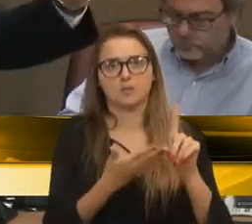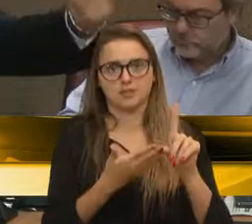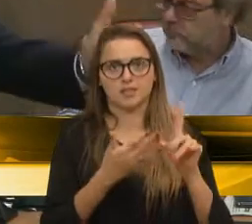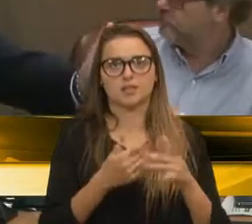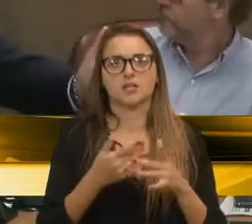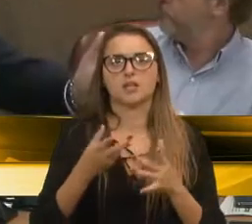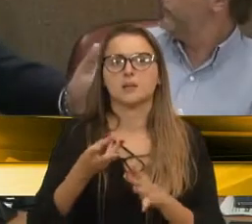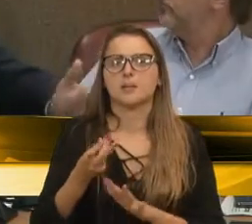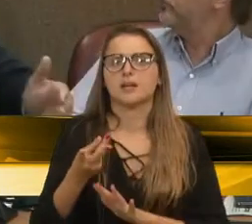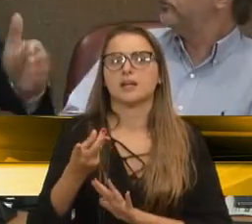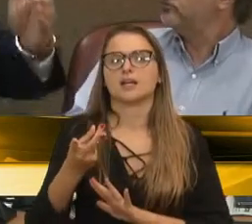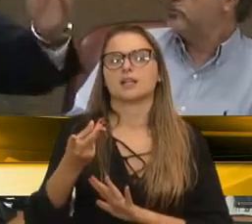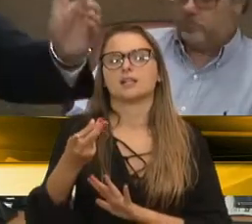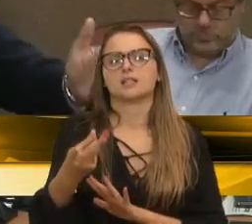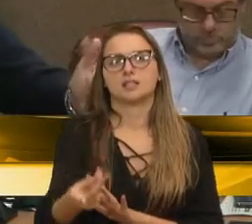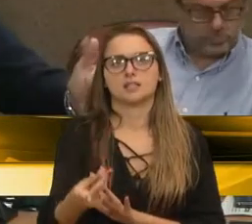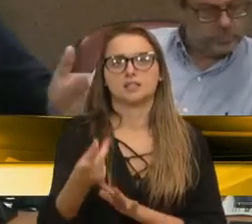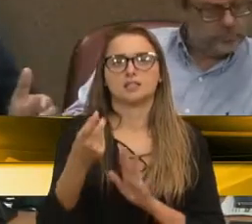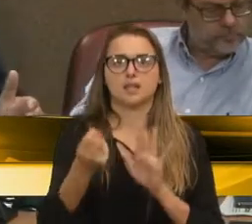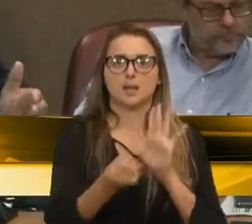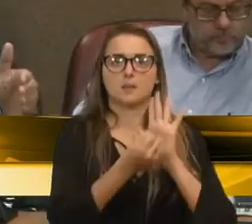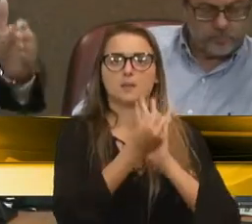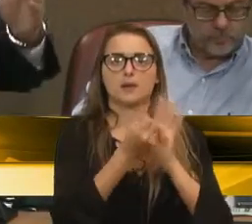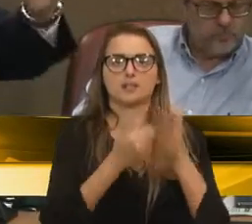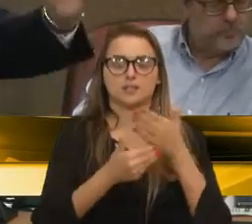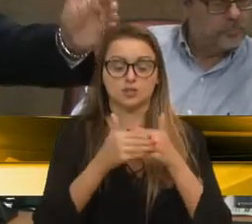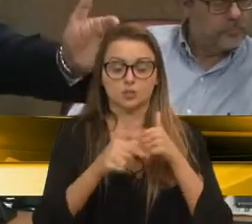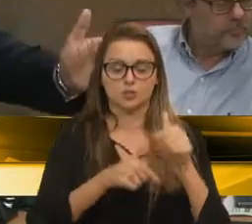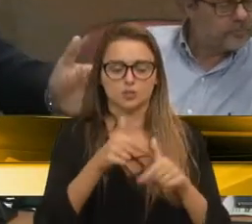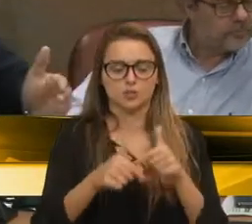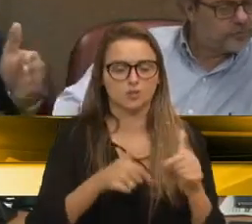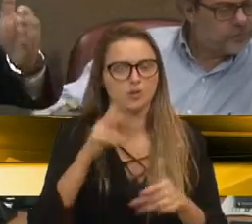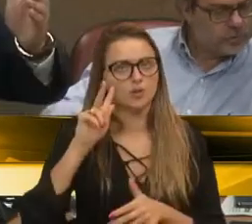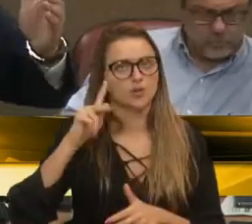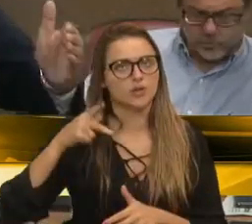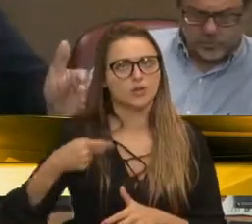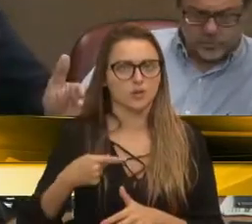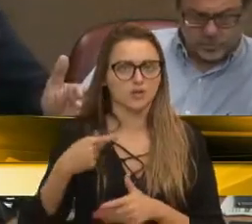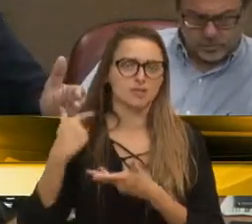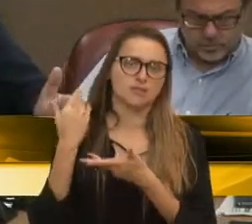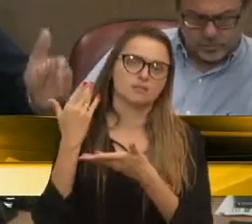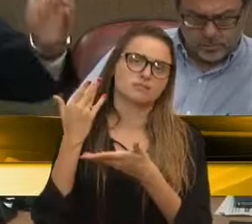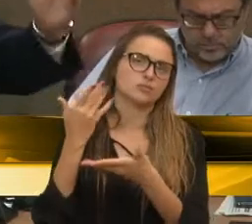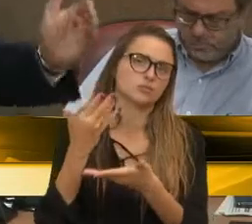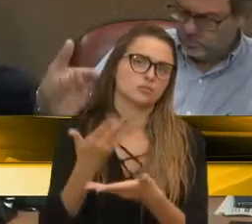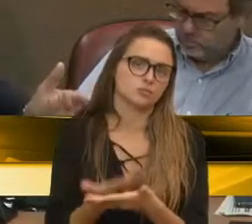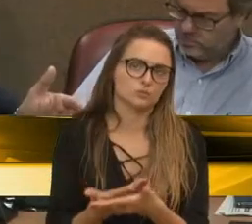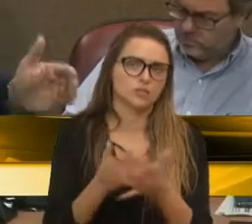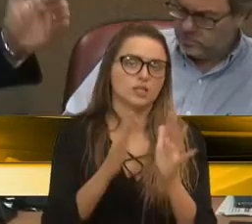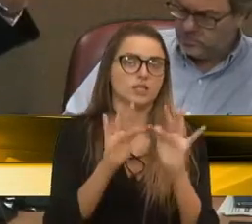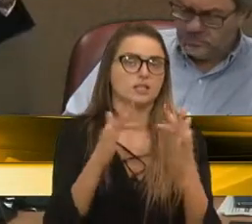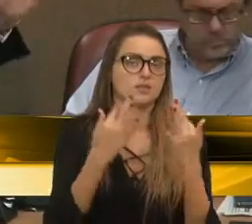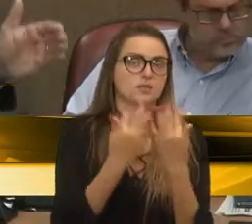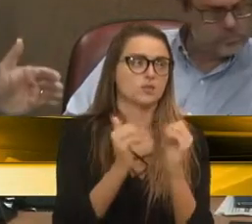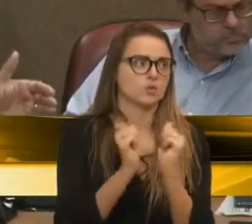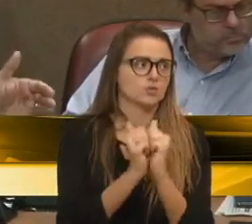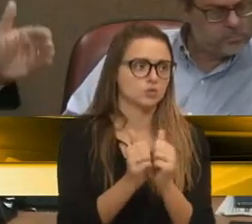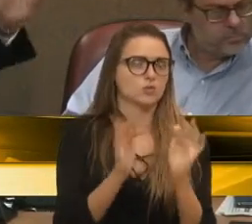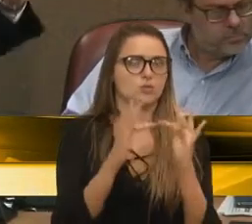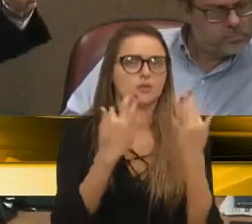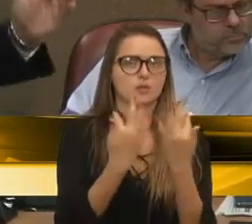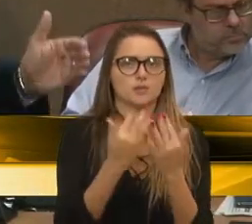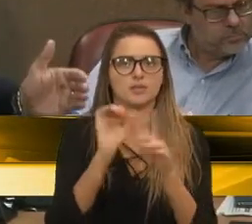perenizar o seu legado, para reconhecer a sua trajetória familiar, social,